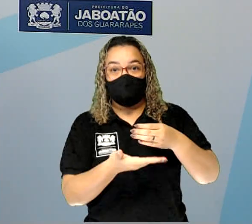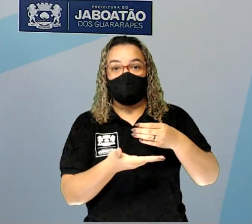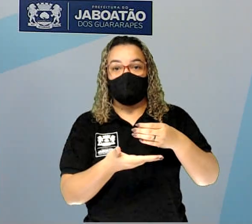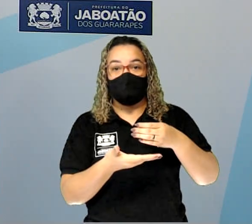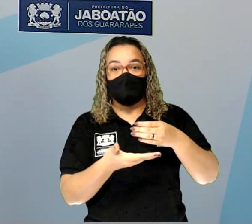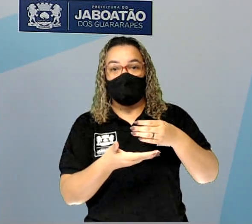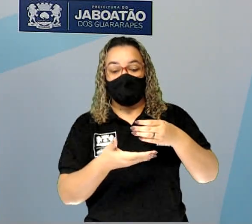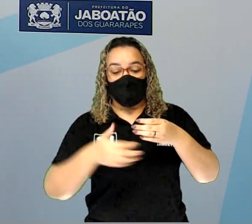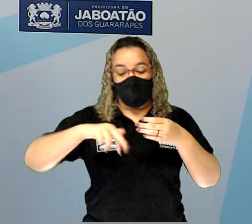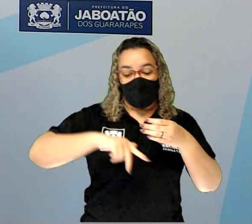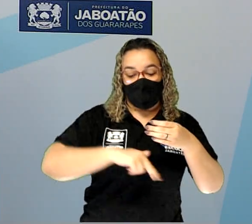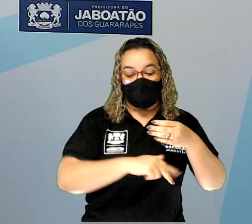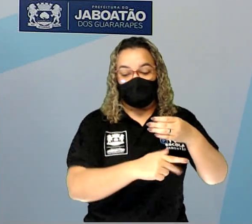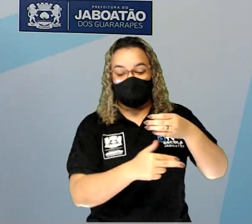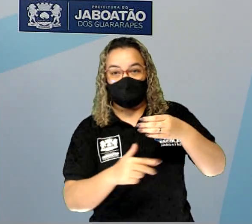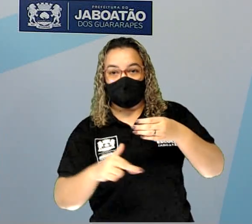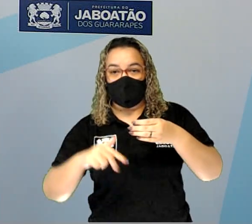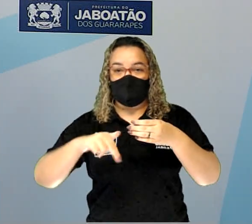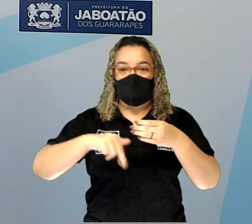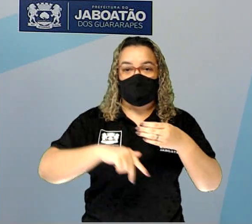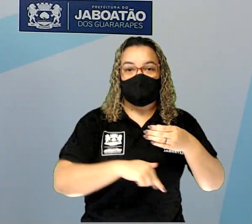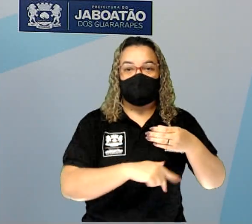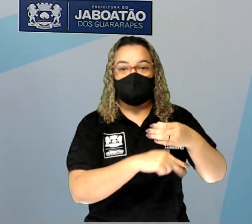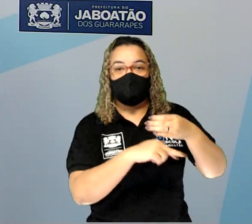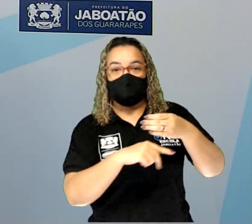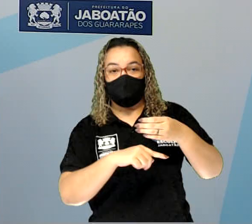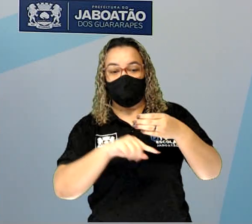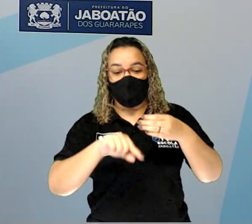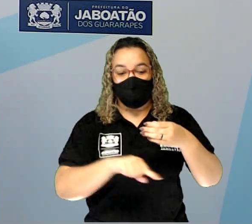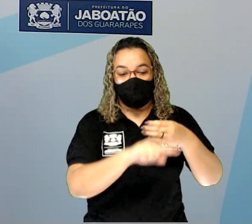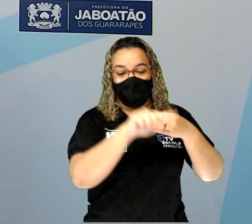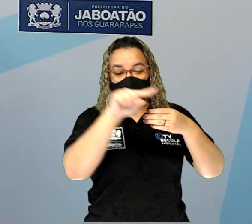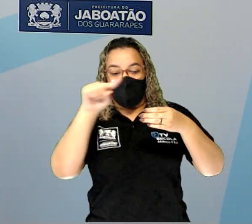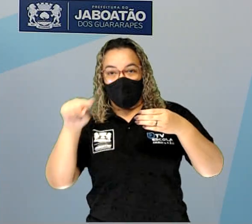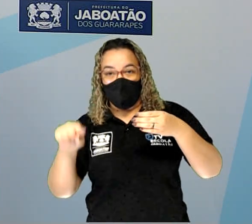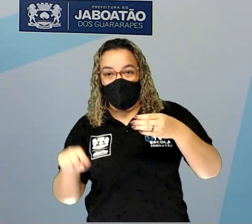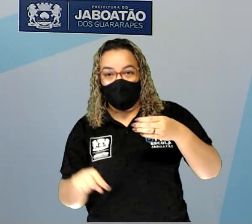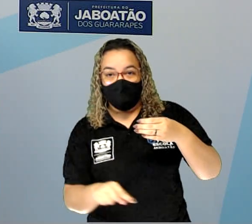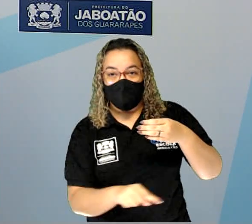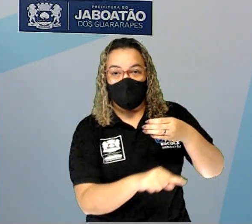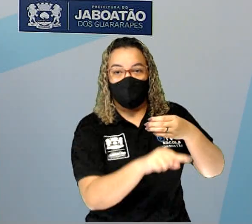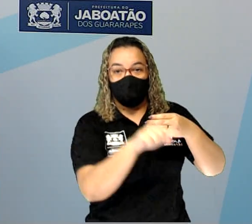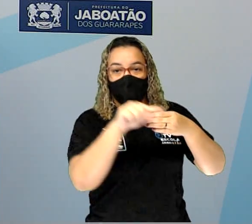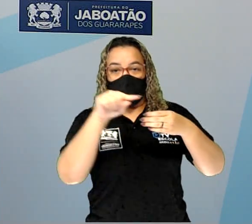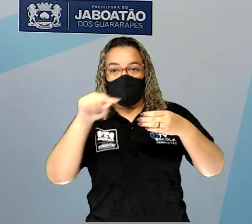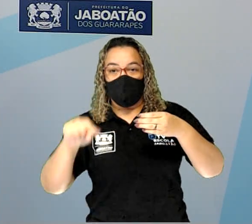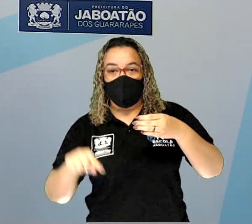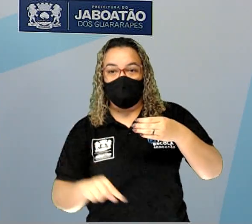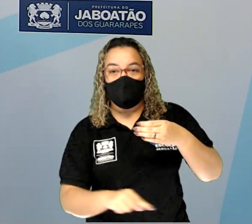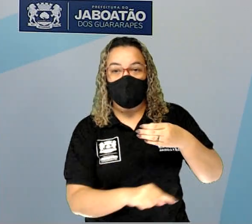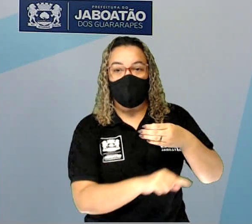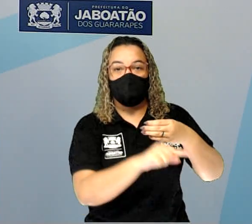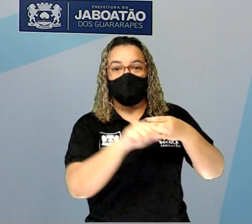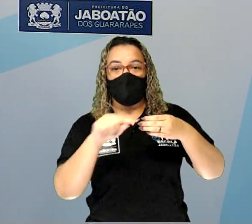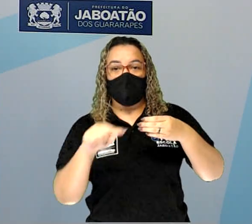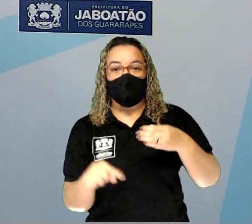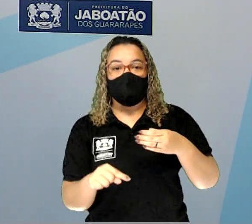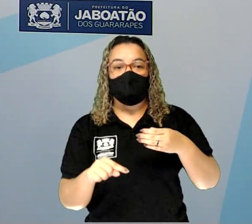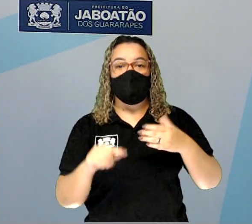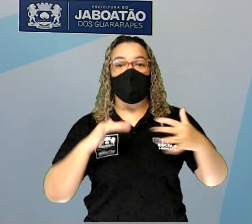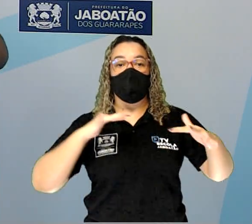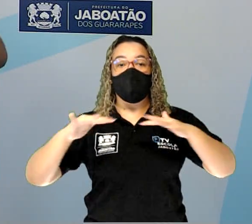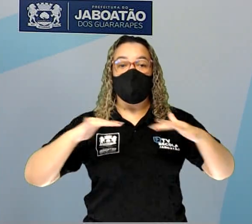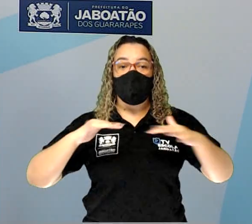passeando embaixo da Terra, dando volta em círculos. A gente chama isso de movimento